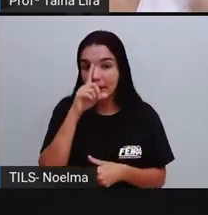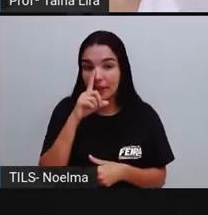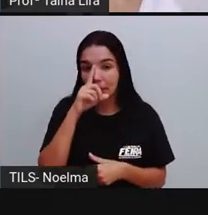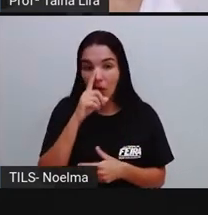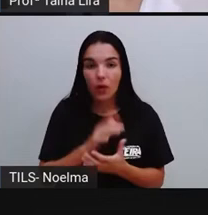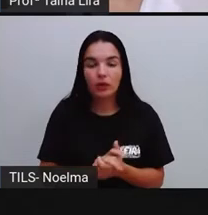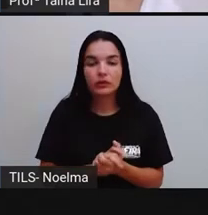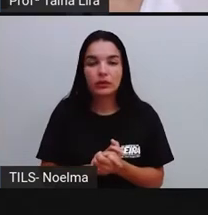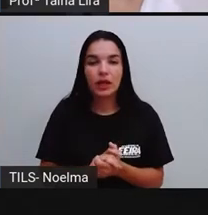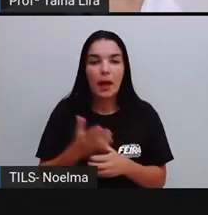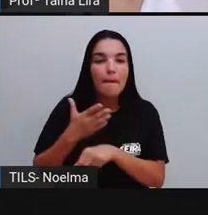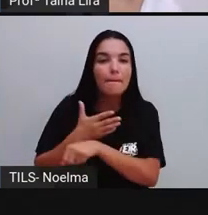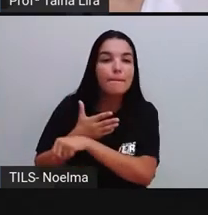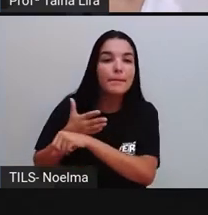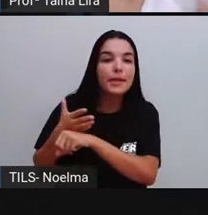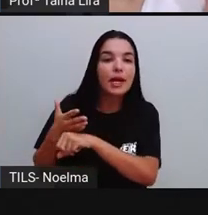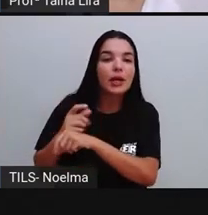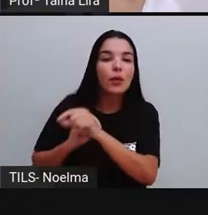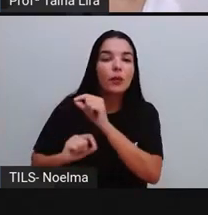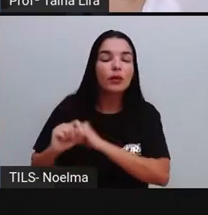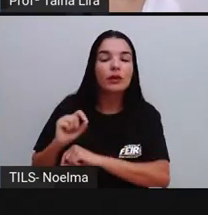do lixo hospitalar, né,